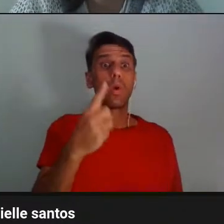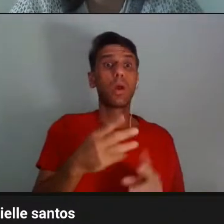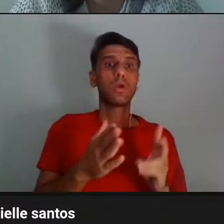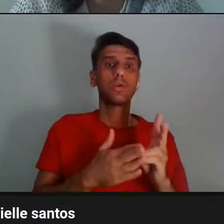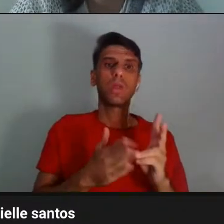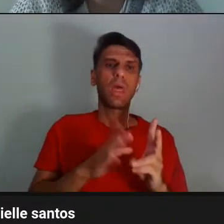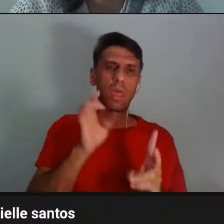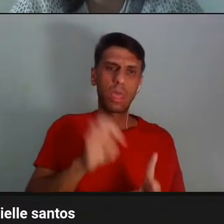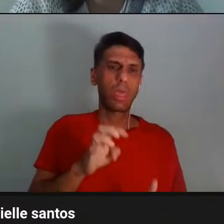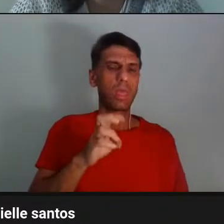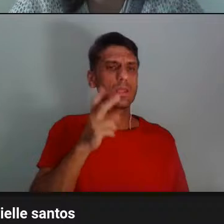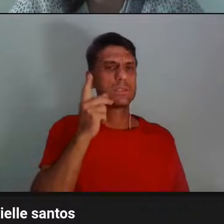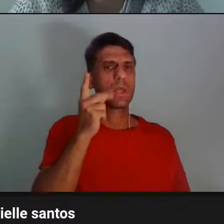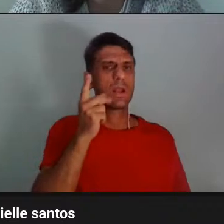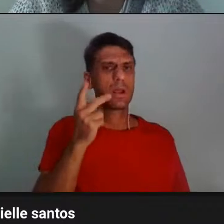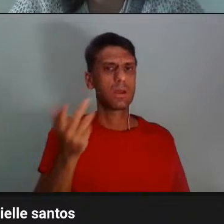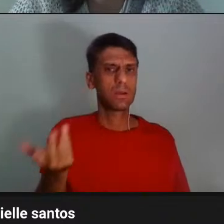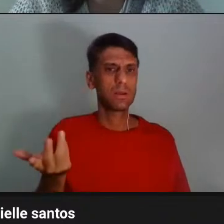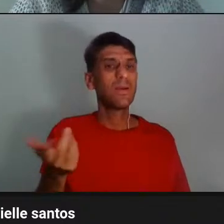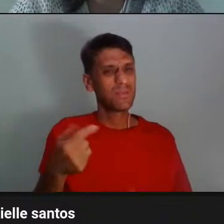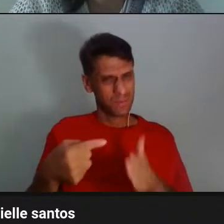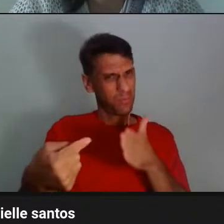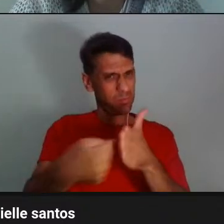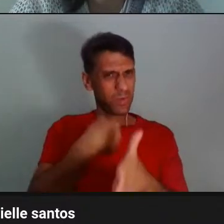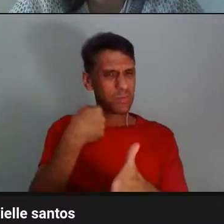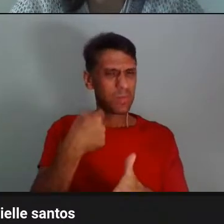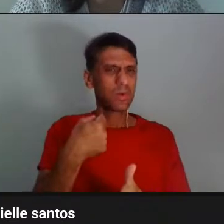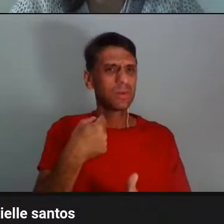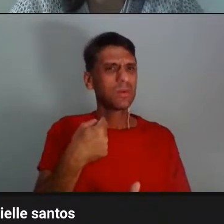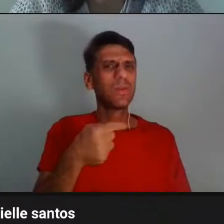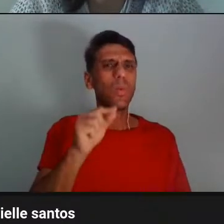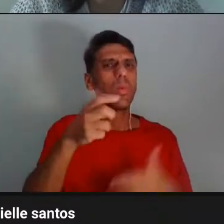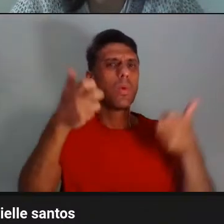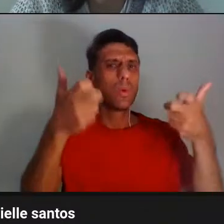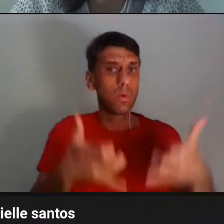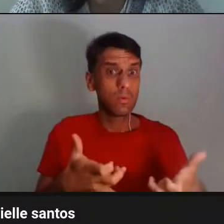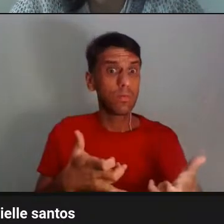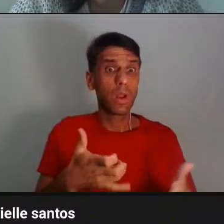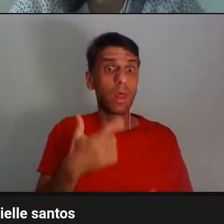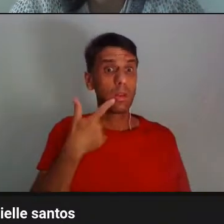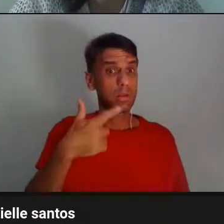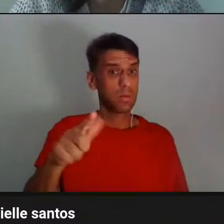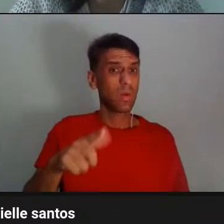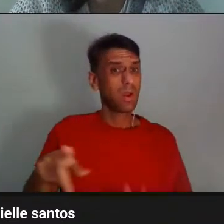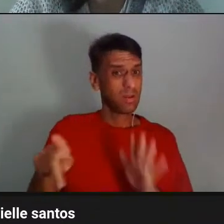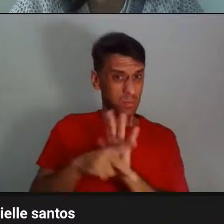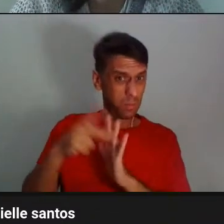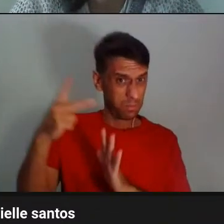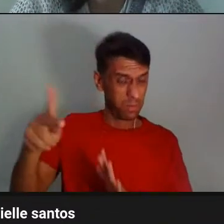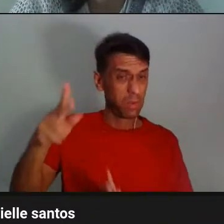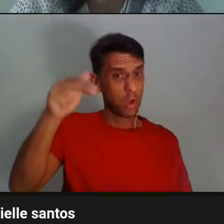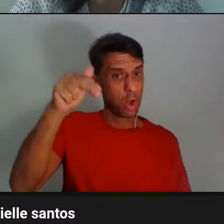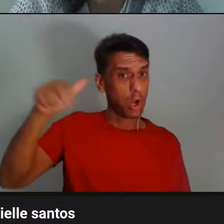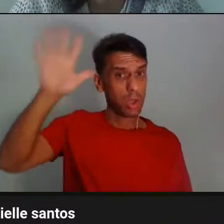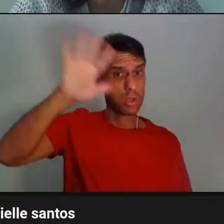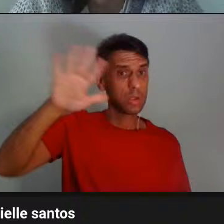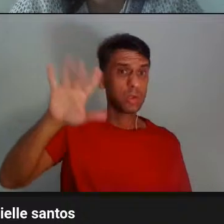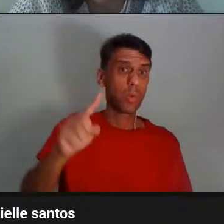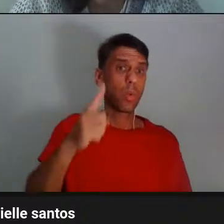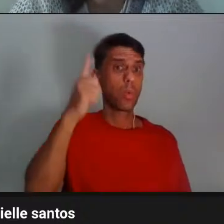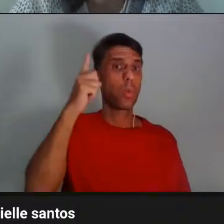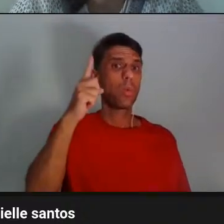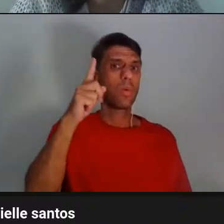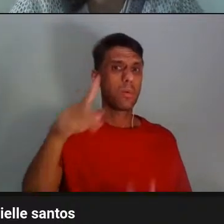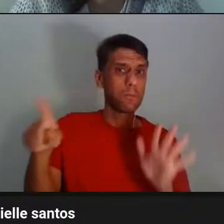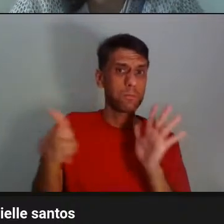para mim em off, se eu falava alguma língua. Aqui no nosso Nordeste só existe um povo que fala sua língua nativa que é o povo Funio.